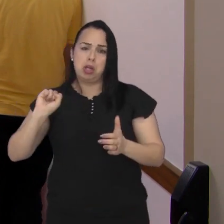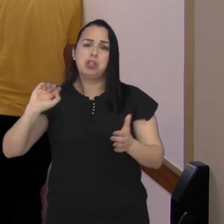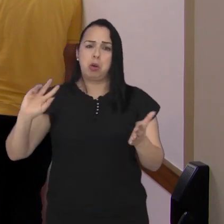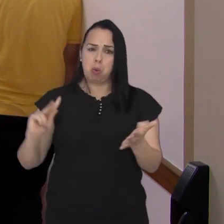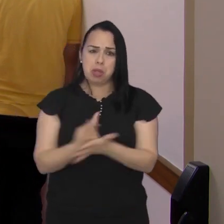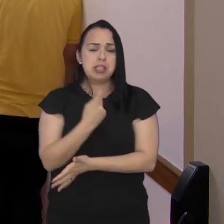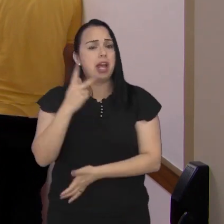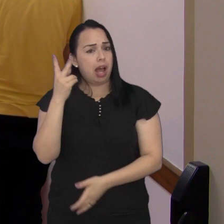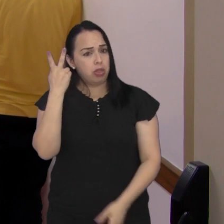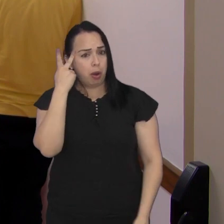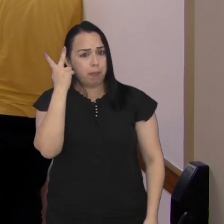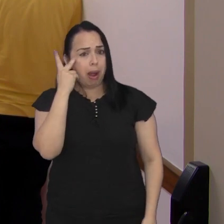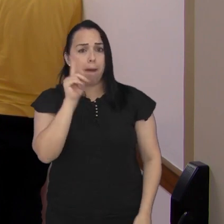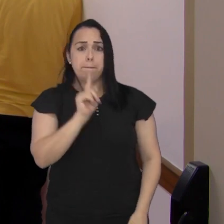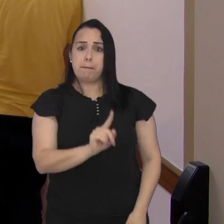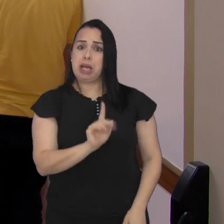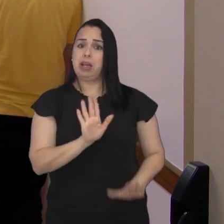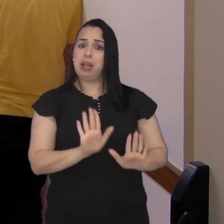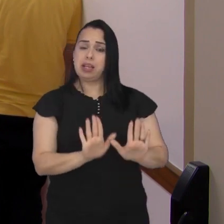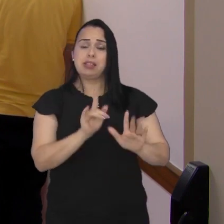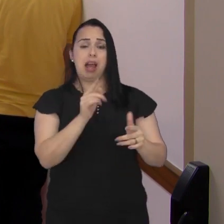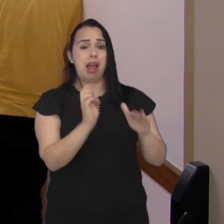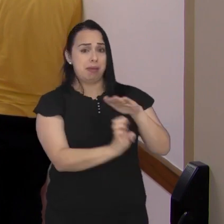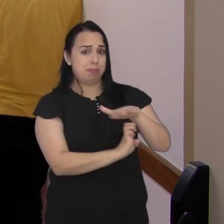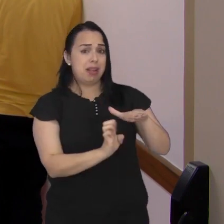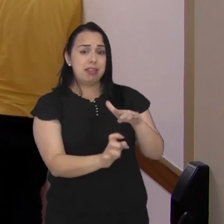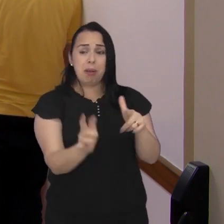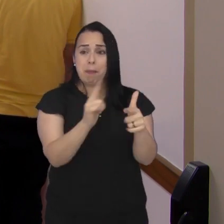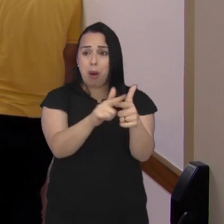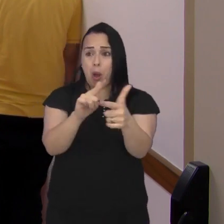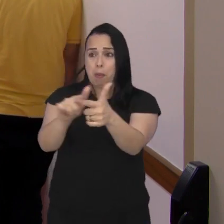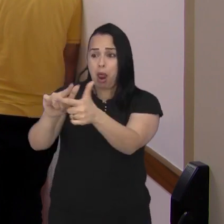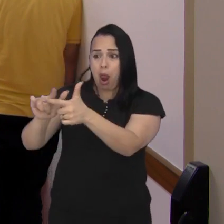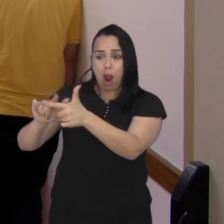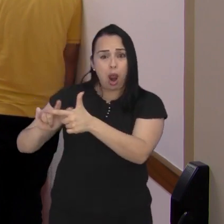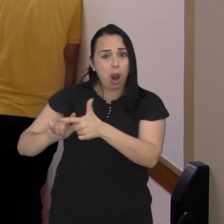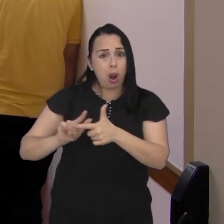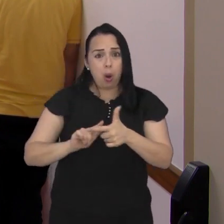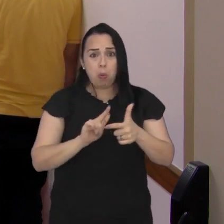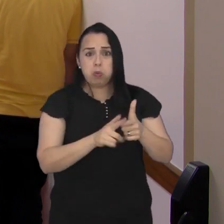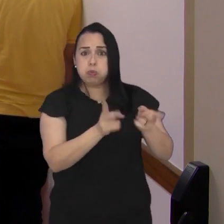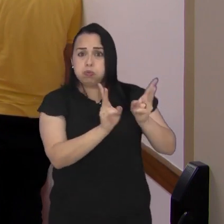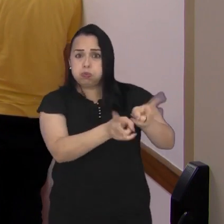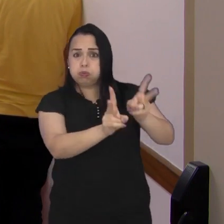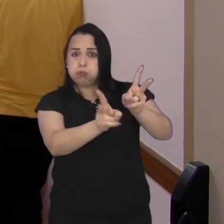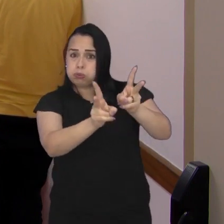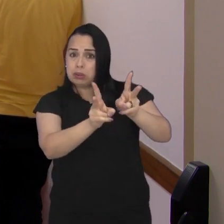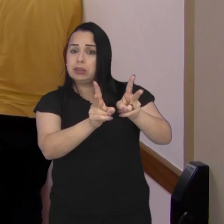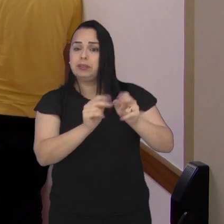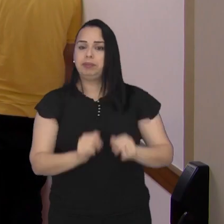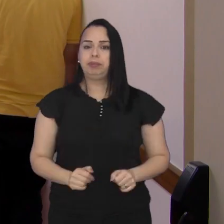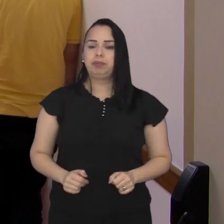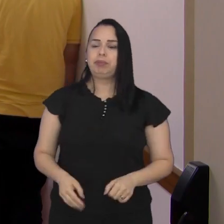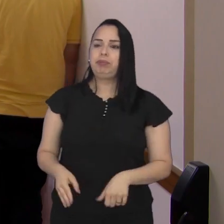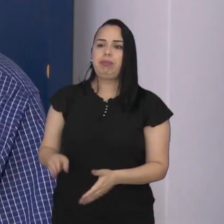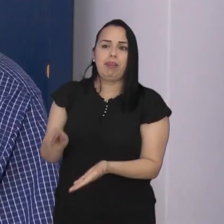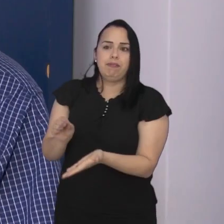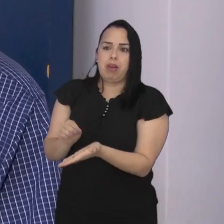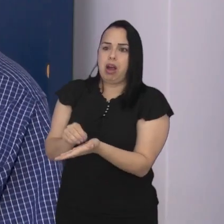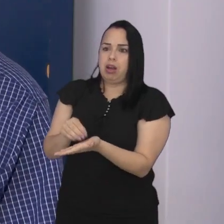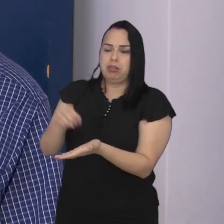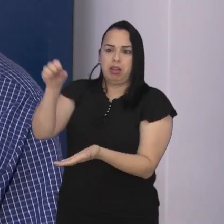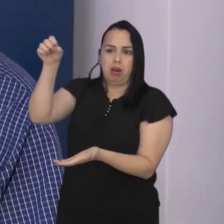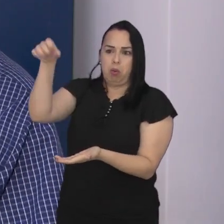algumas situações, mas a bandeirantes tem tido problema com a população, com, assim, situações de normalidade de tempo.